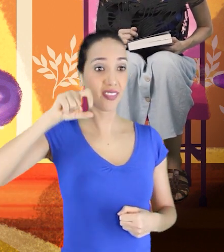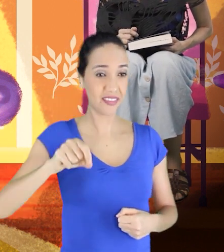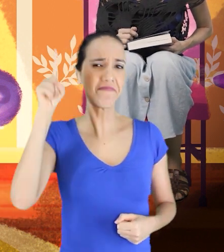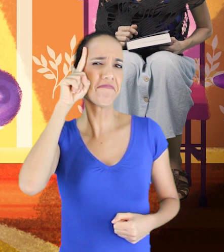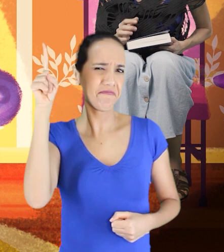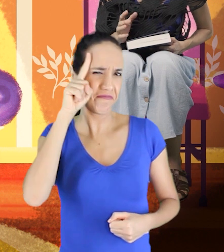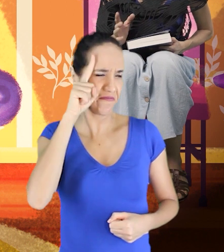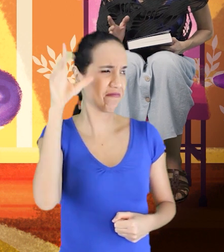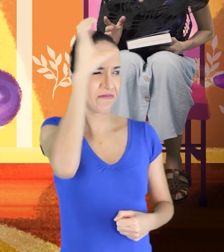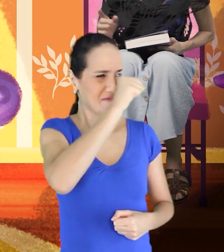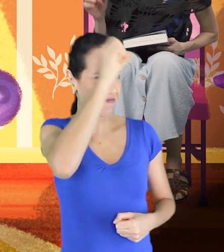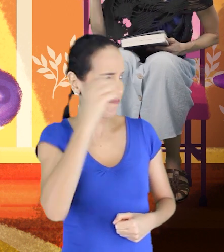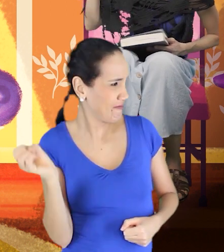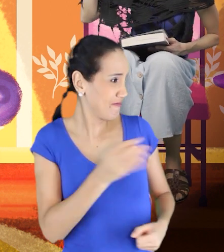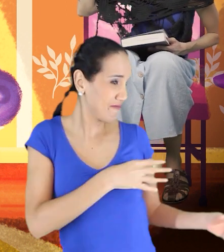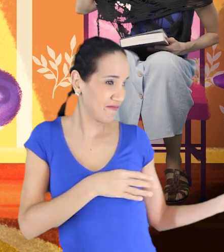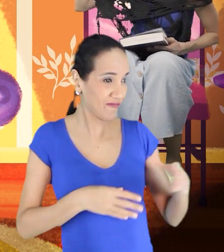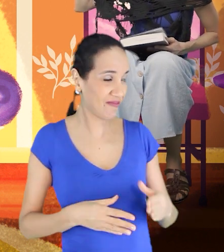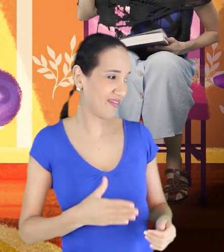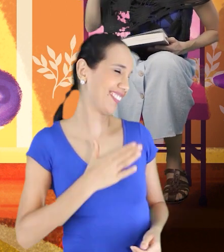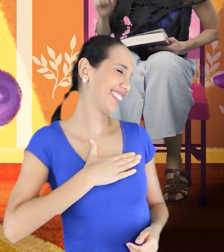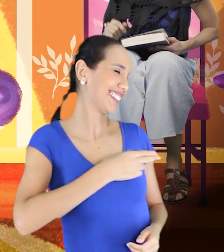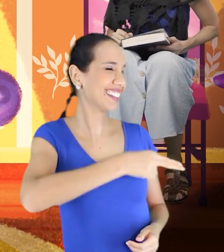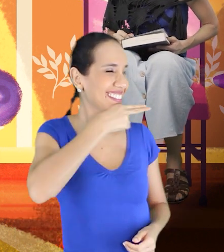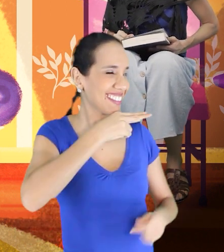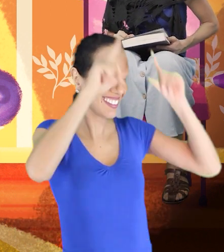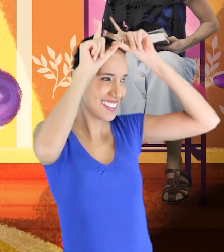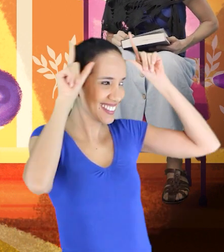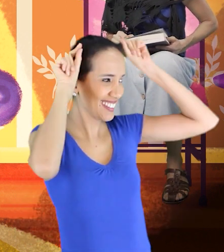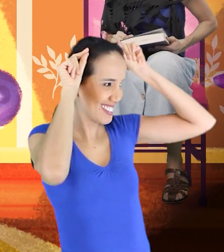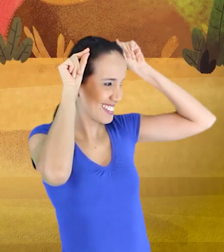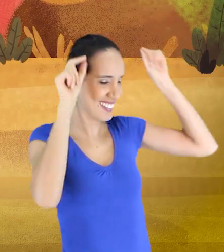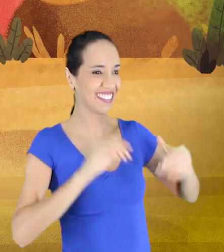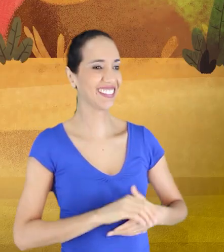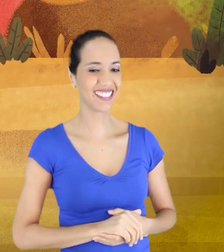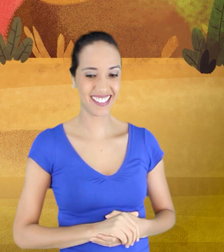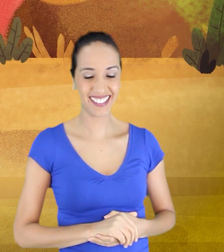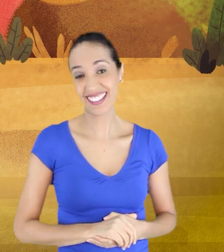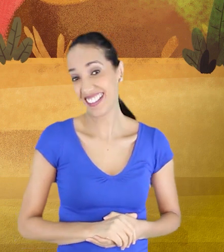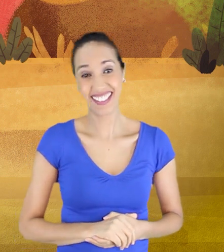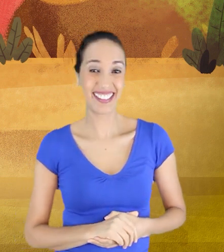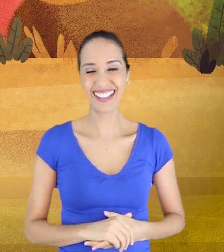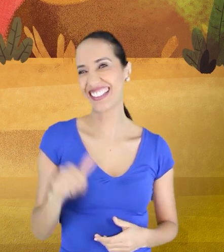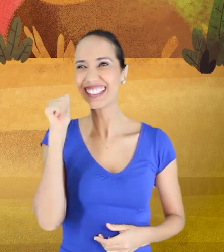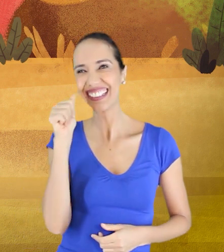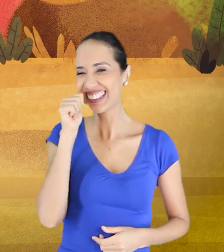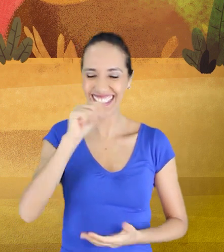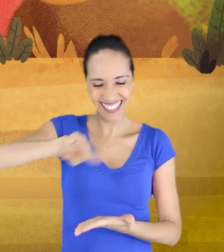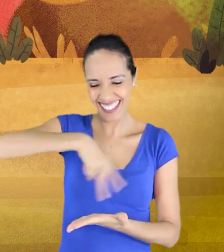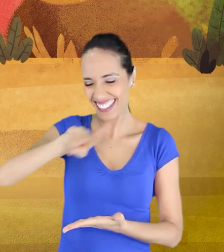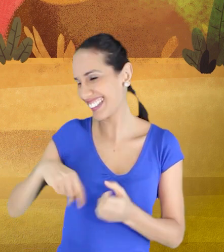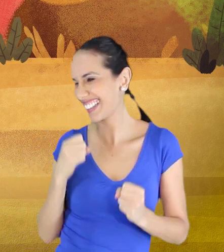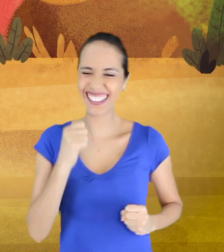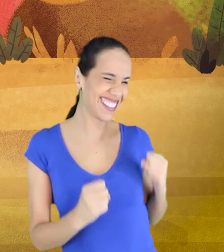todos os dias aprendo coisas novas com essa minha neta de chifre furado. E com a menina dançando à sua